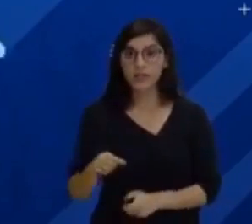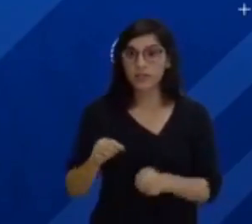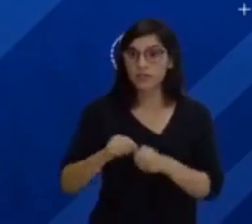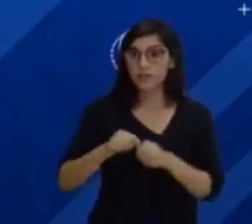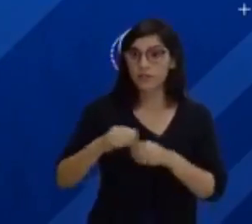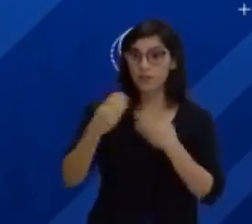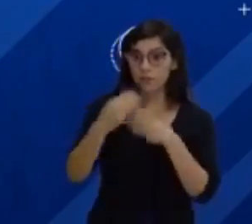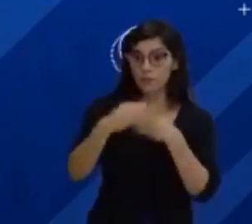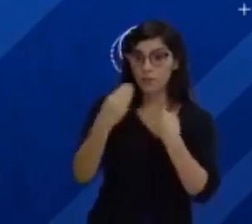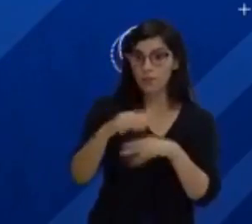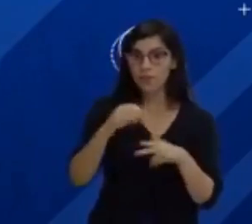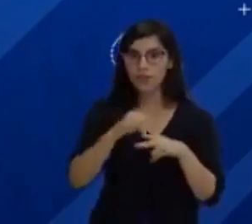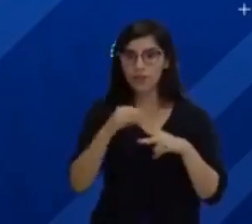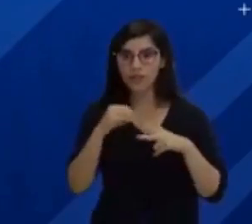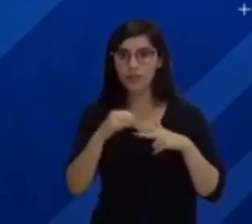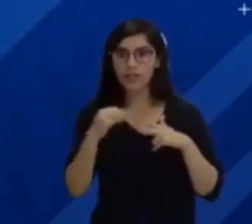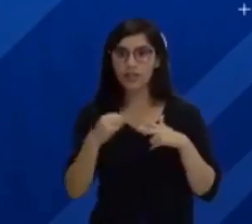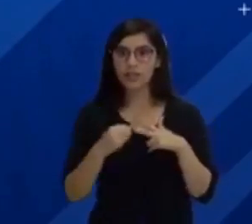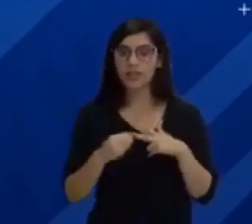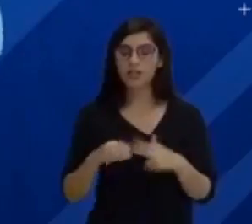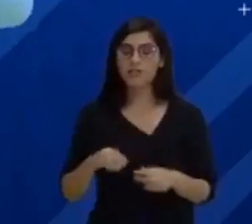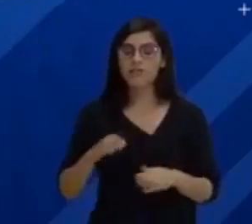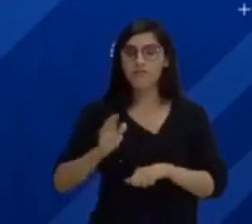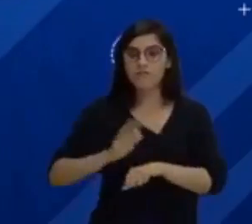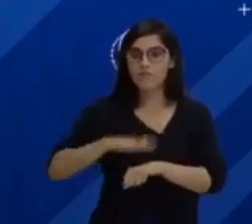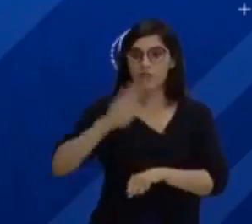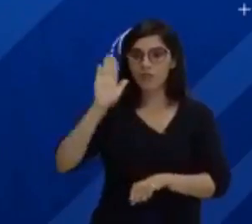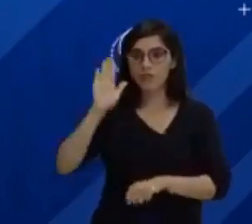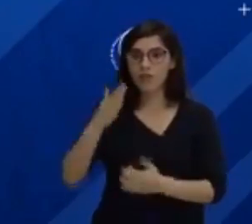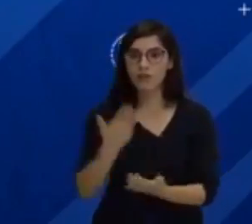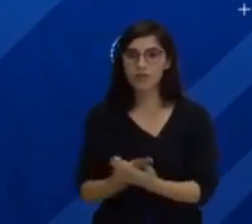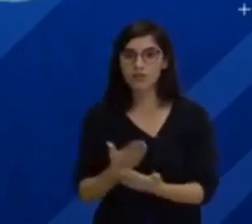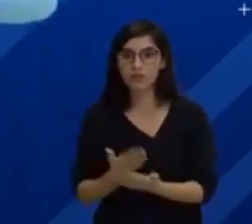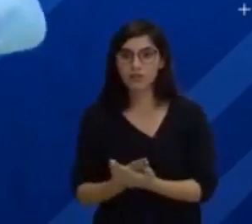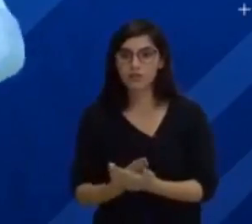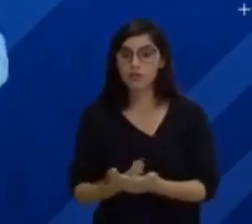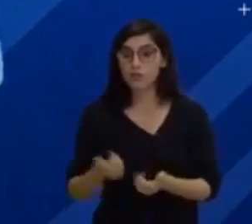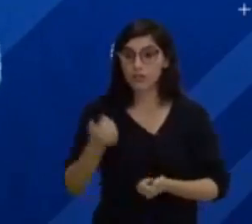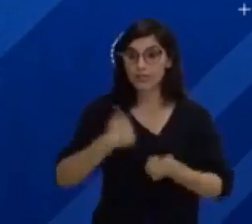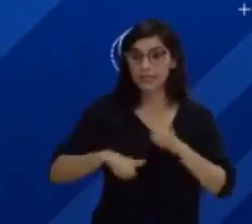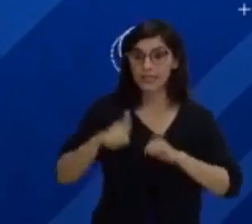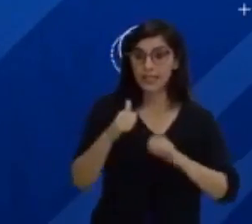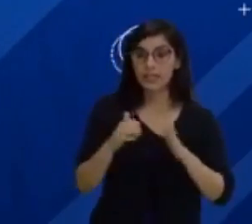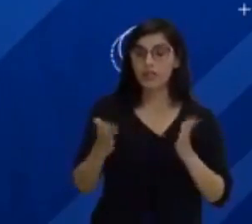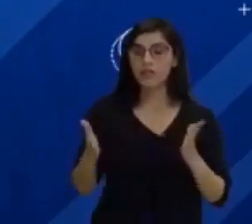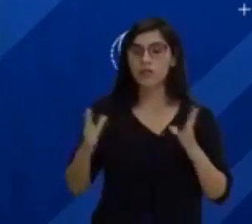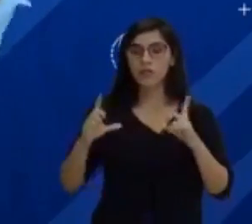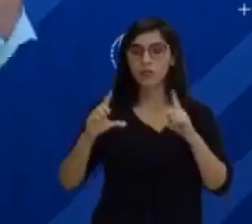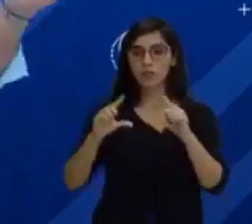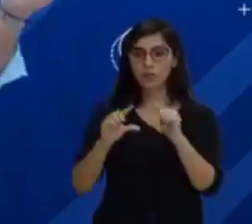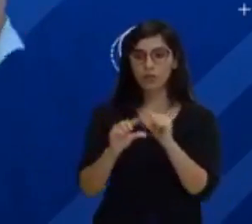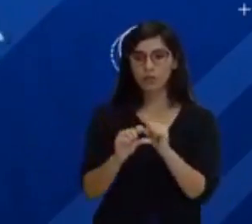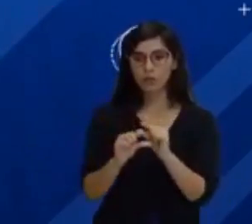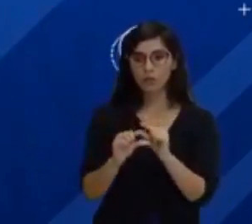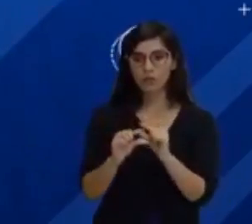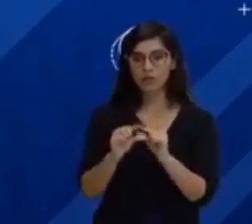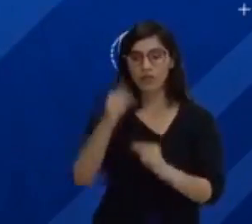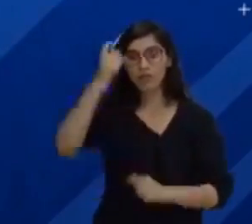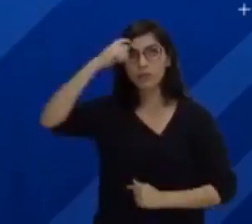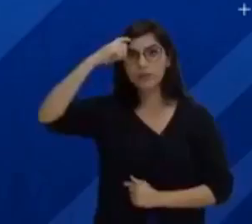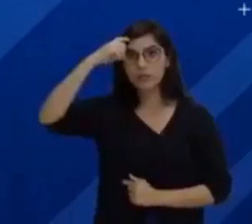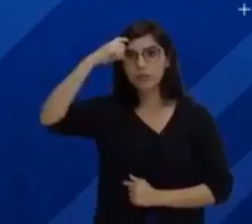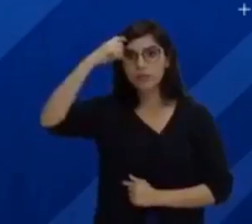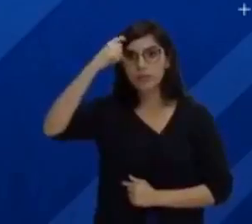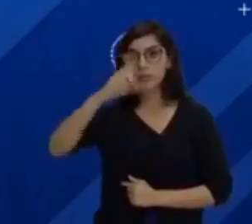essa técnica, isso vai melhorar até os seus estudos. O teu nível de ansiedade, literalmente, vai baixar. E você não vai ter que ficar pensando, meu